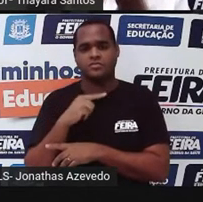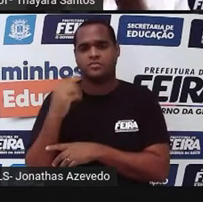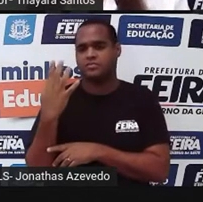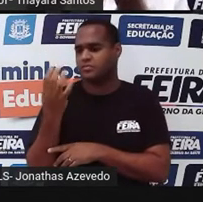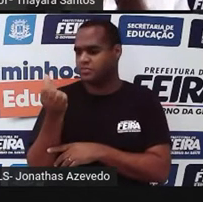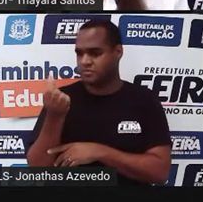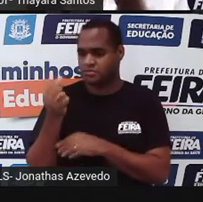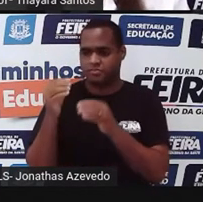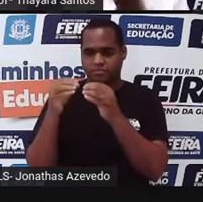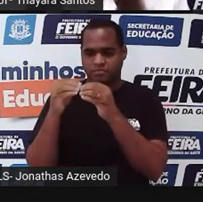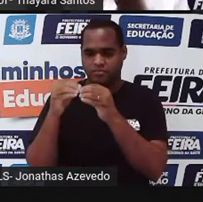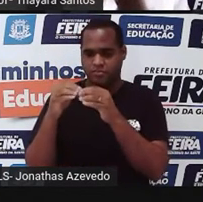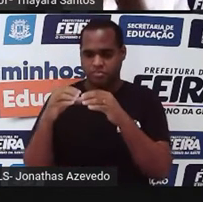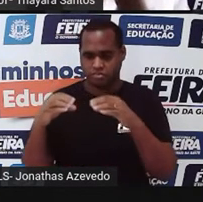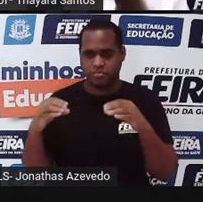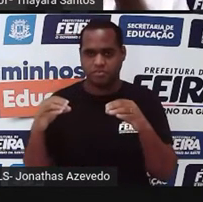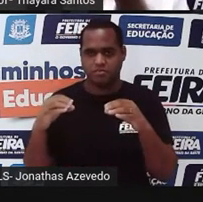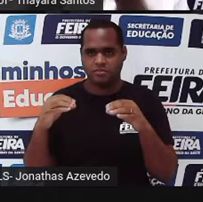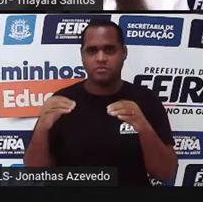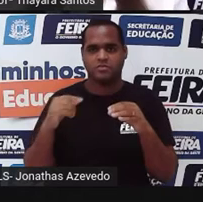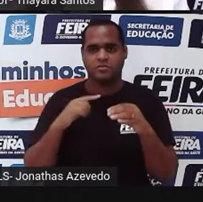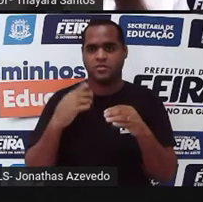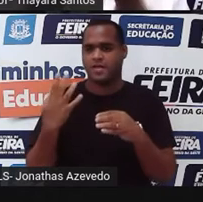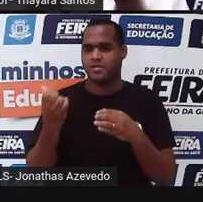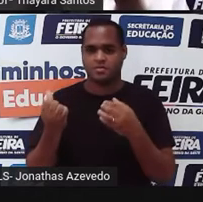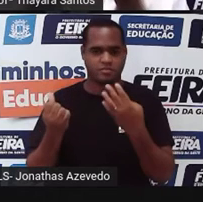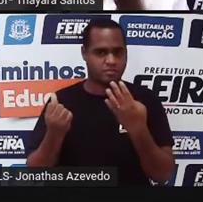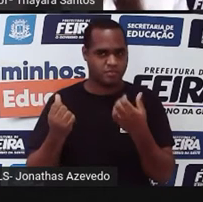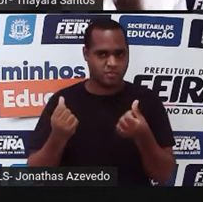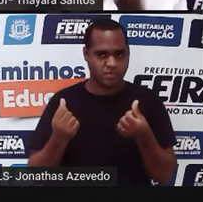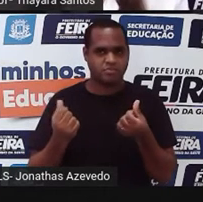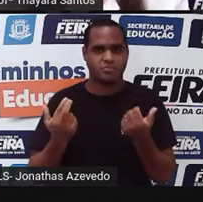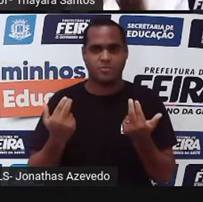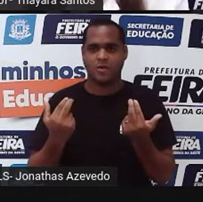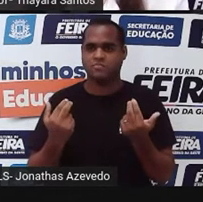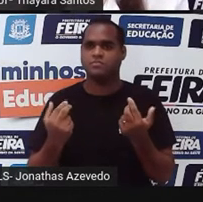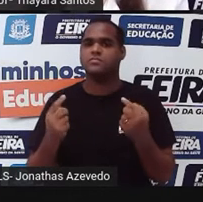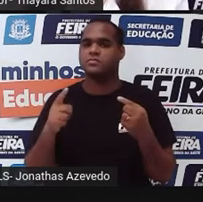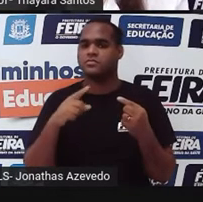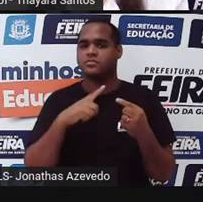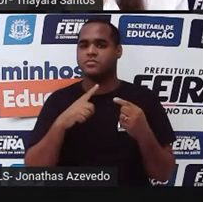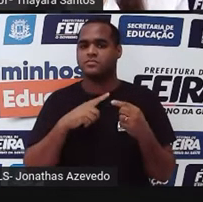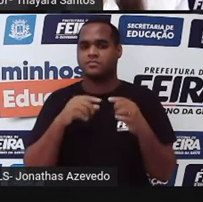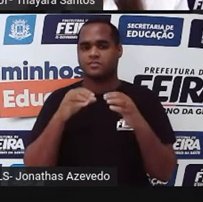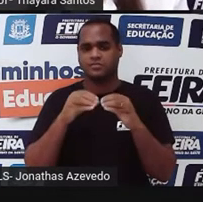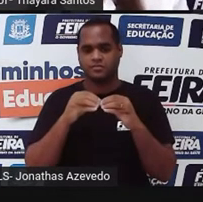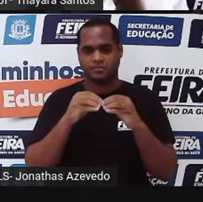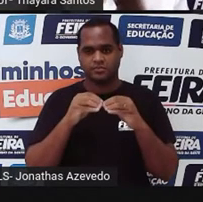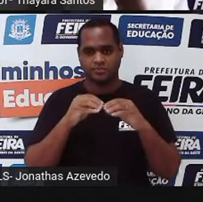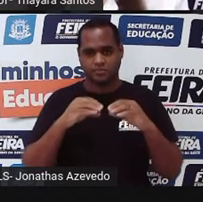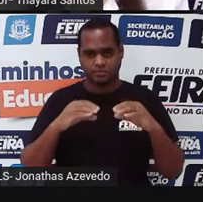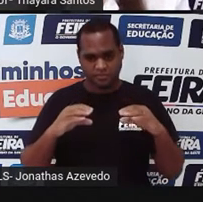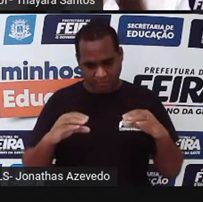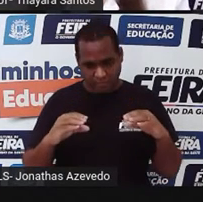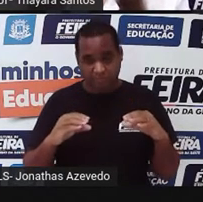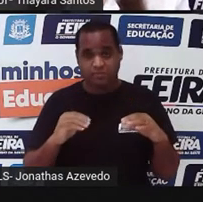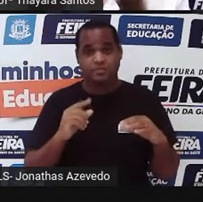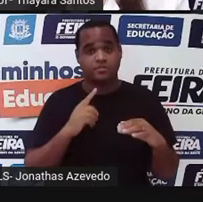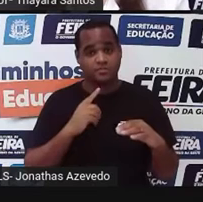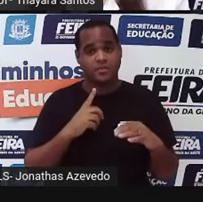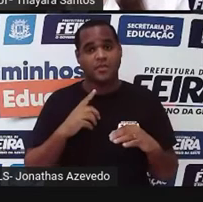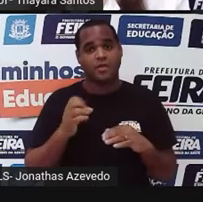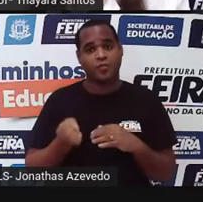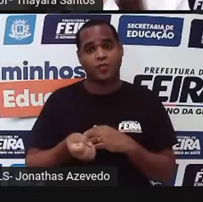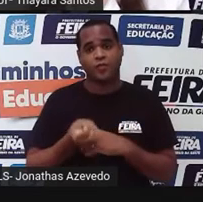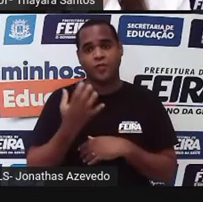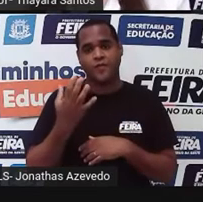mitose, deu origem a duas células com 46 cromossomos iguais a ela, depois essas células sofreram meiose e deram